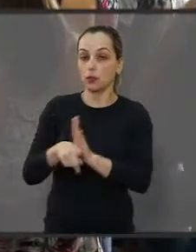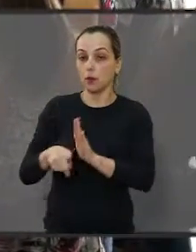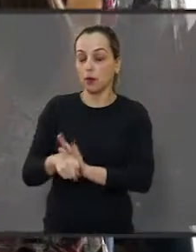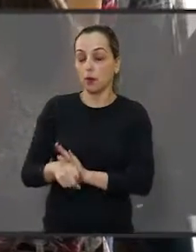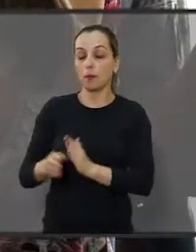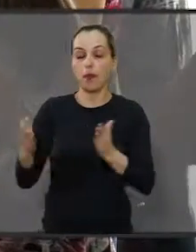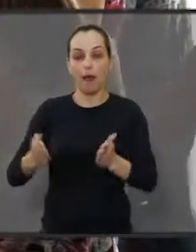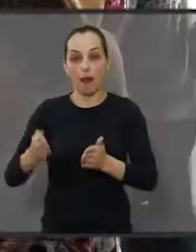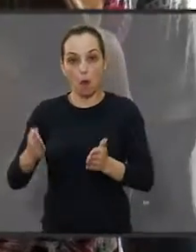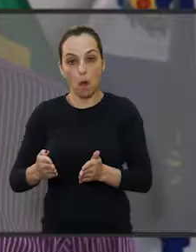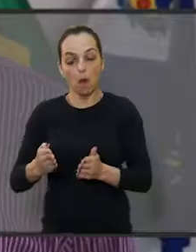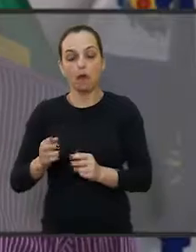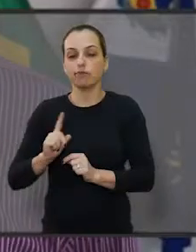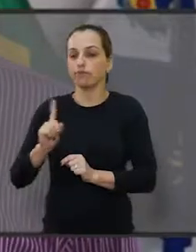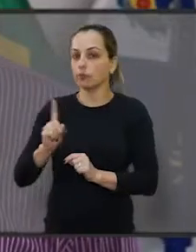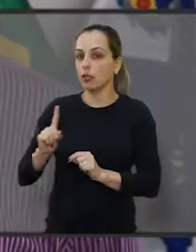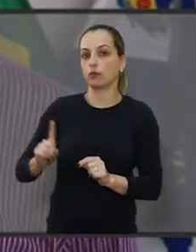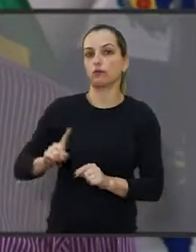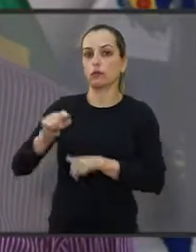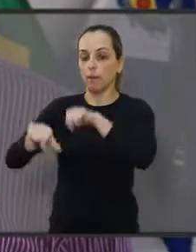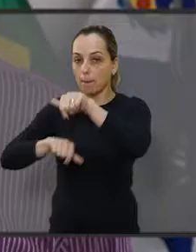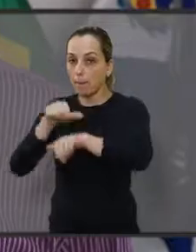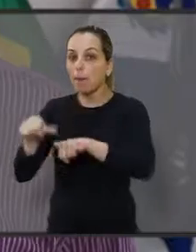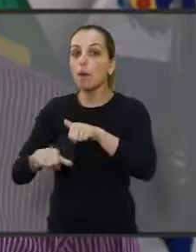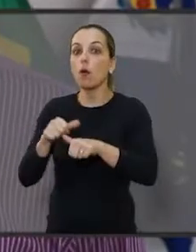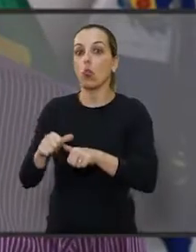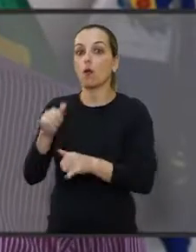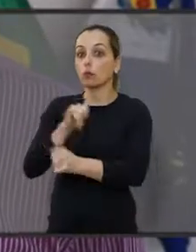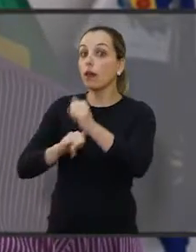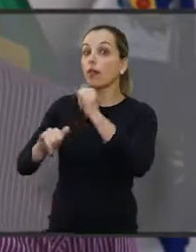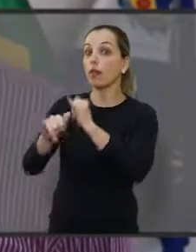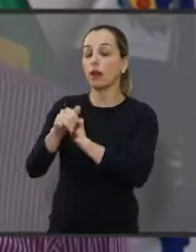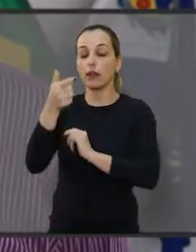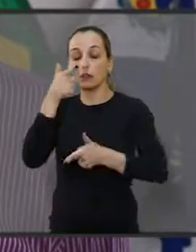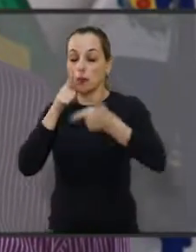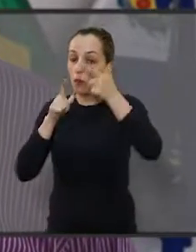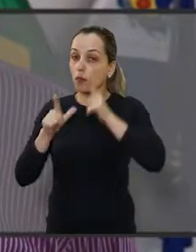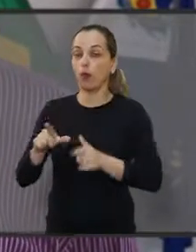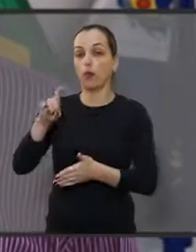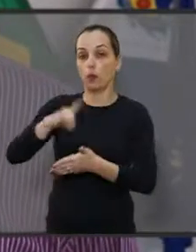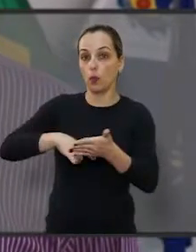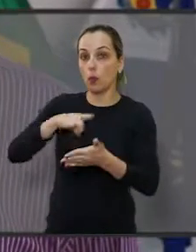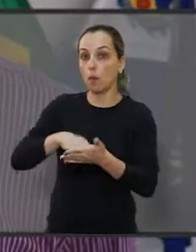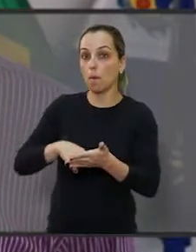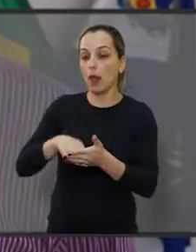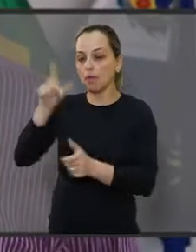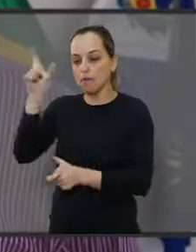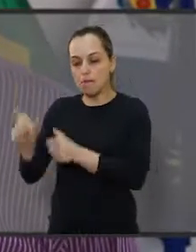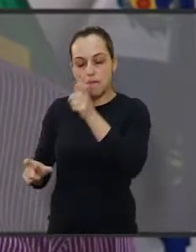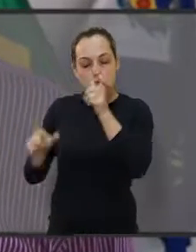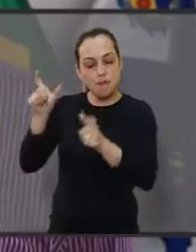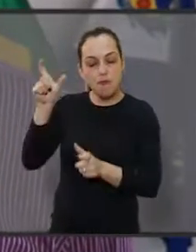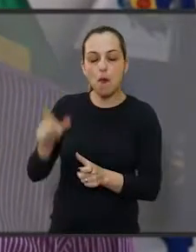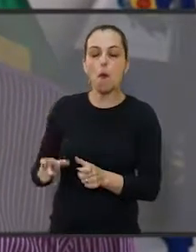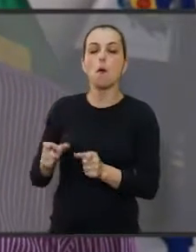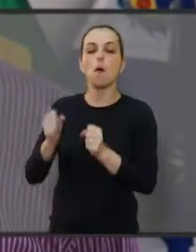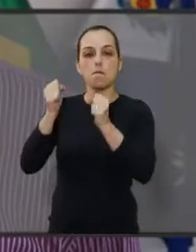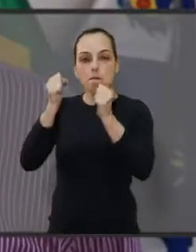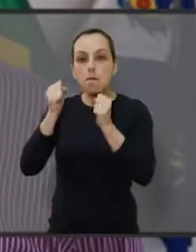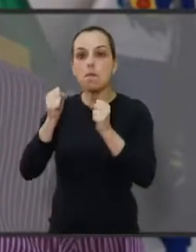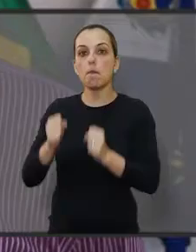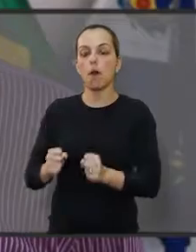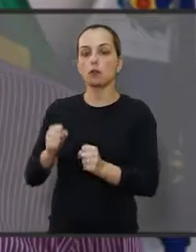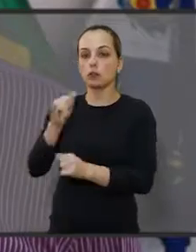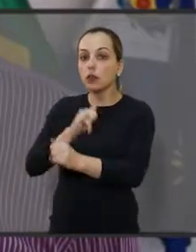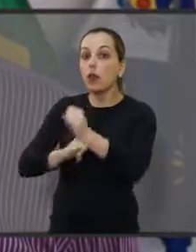Agora não, a partir de hoje esse serviço passa a ser online. O que significa isso? Que qualquer contribuinte pode,